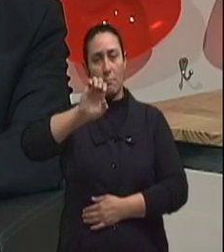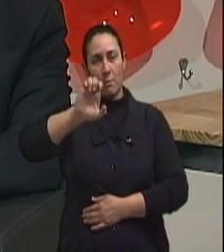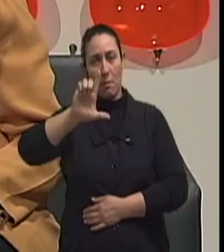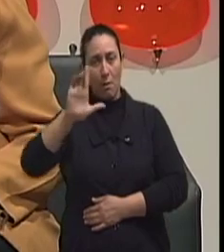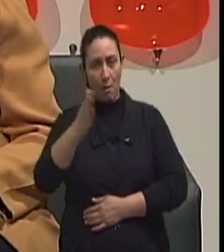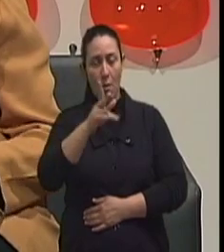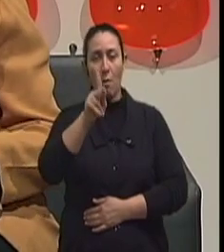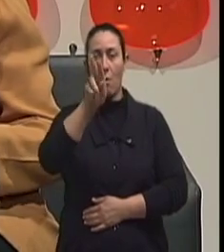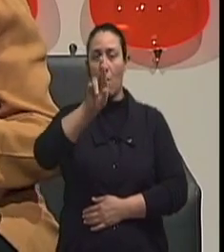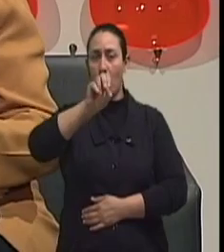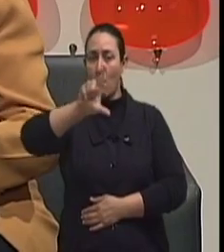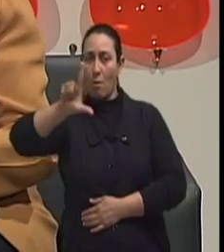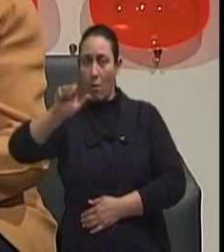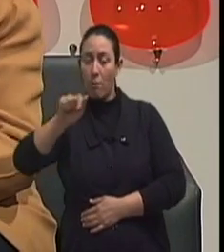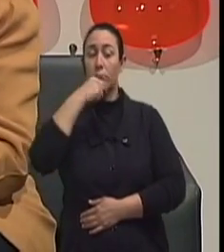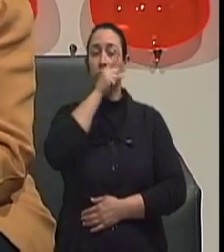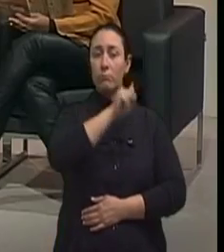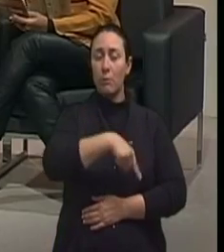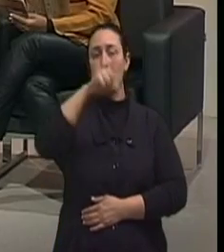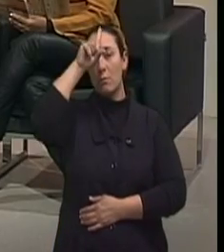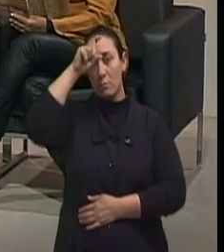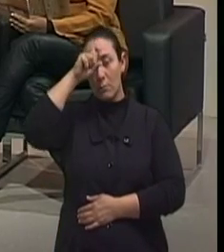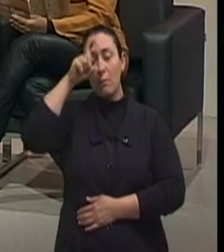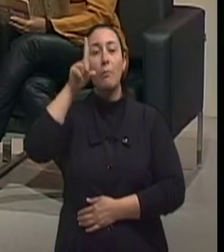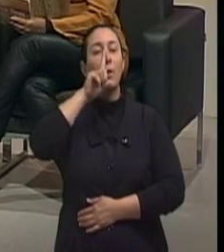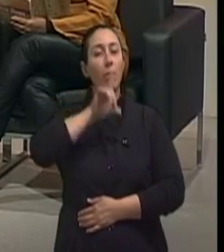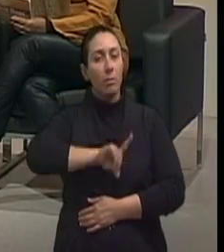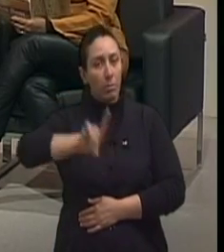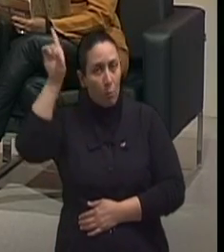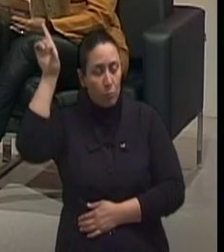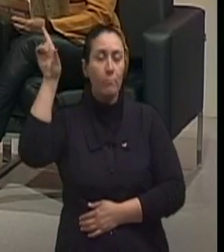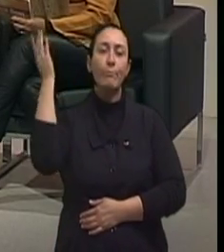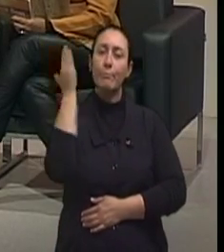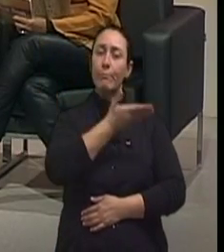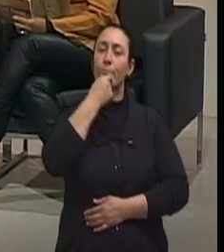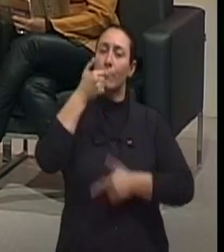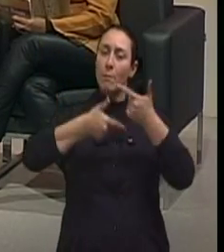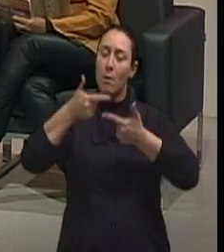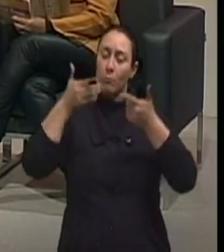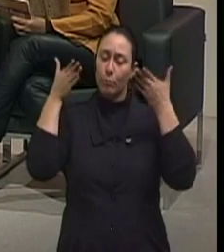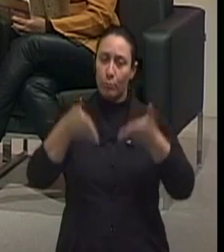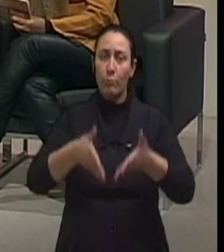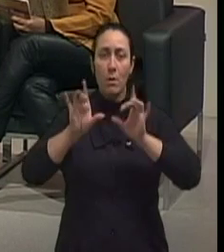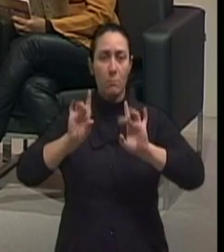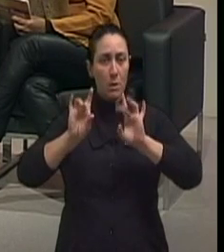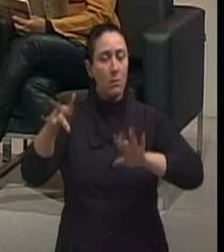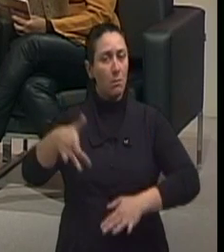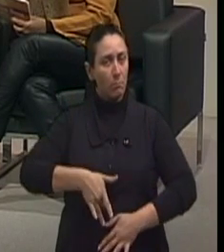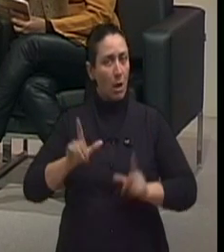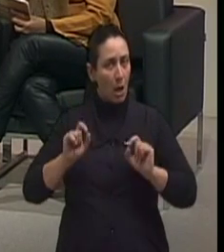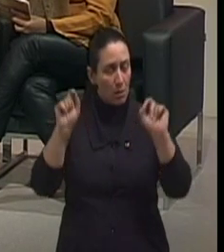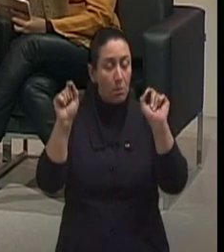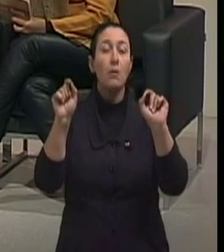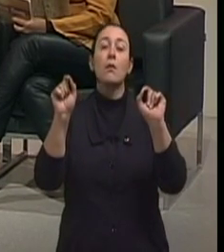Mãe de Deus. Doutor, é um prazer lhe ter no programa Viva Bem, para que a gente fale de um assunto tão importante,